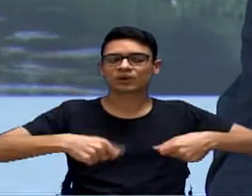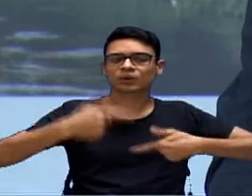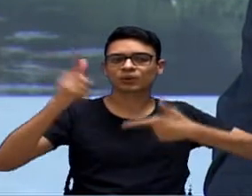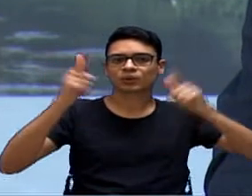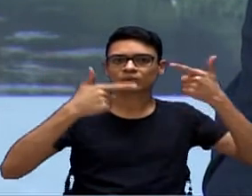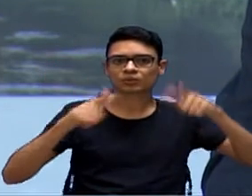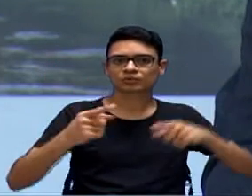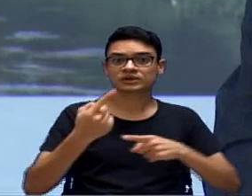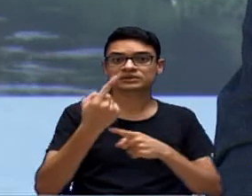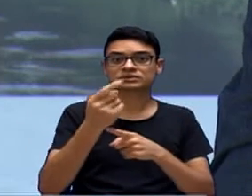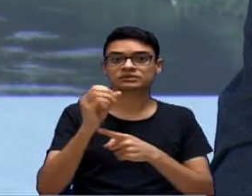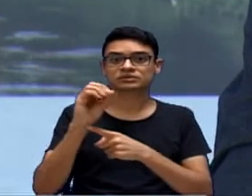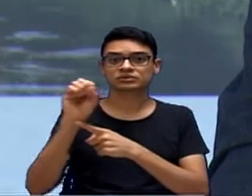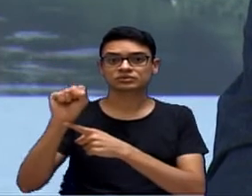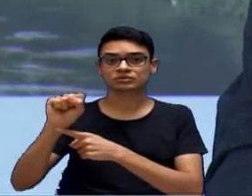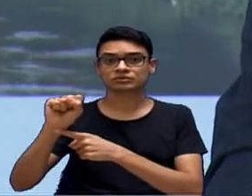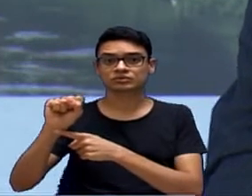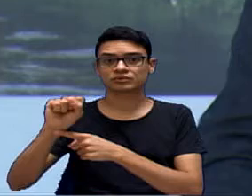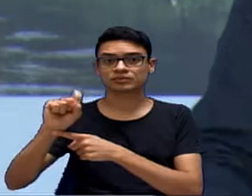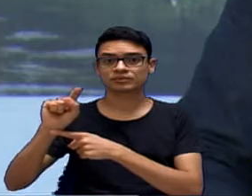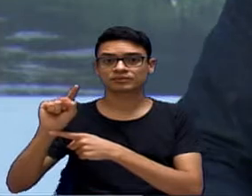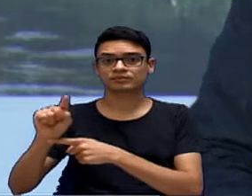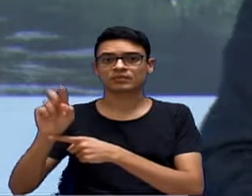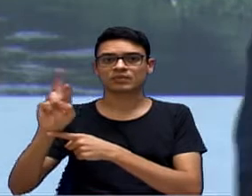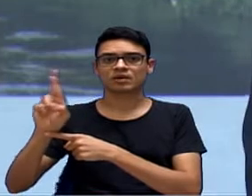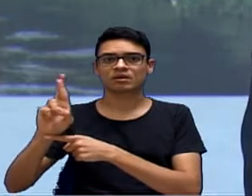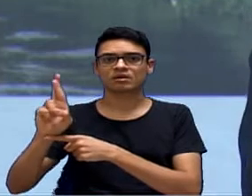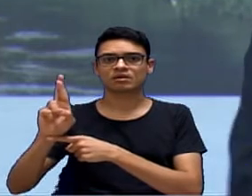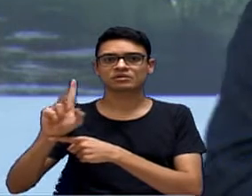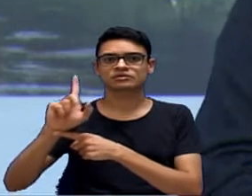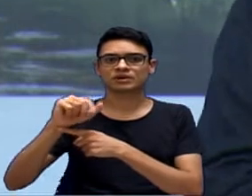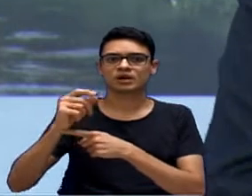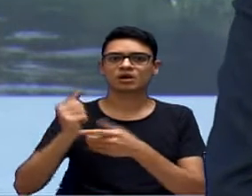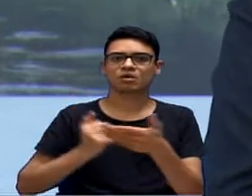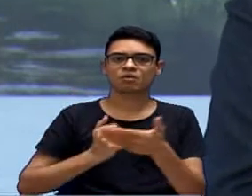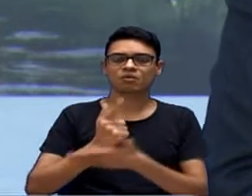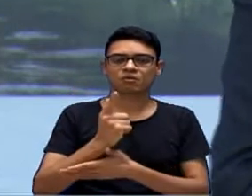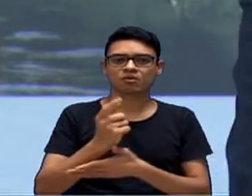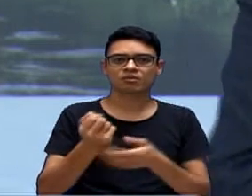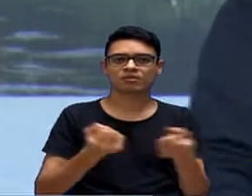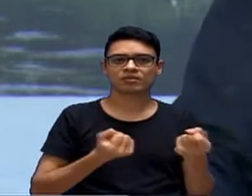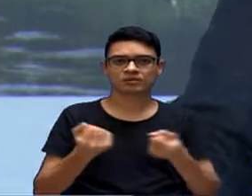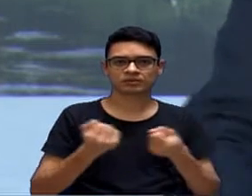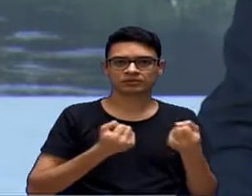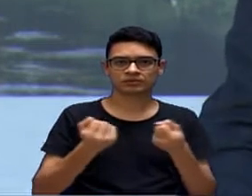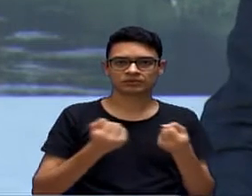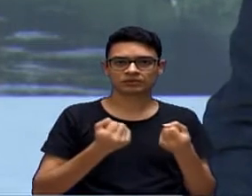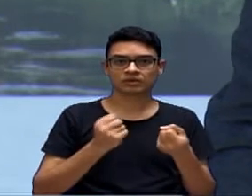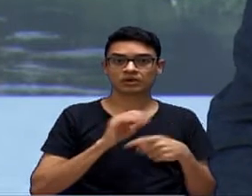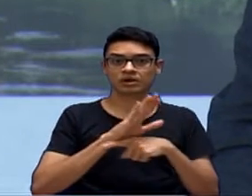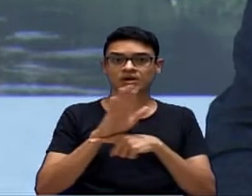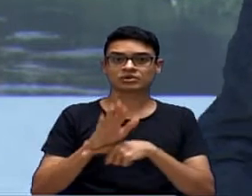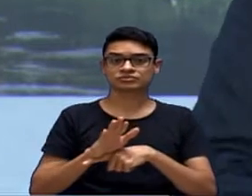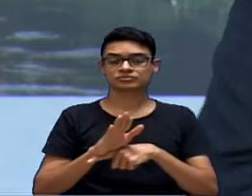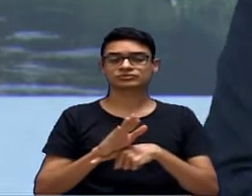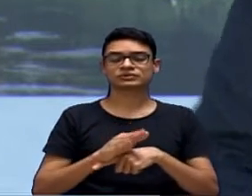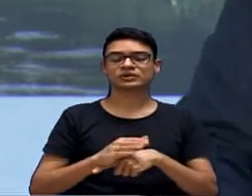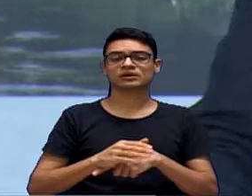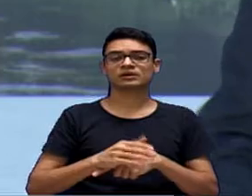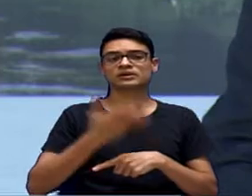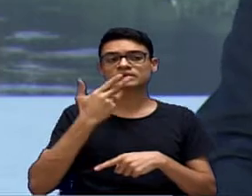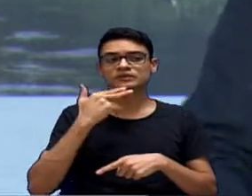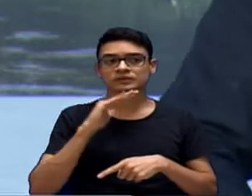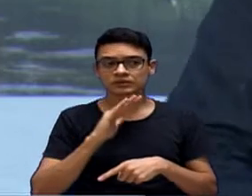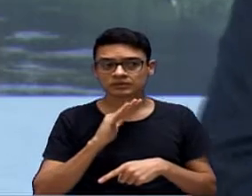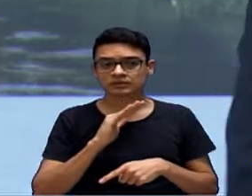de R 108 mil que vai ser utilizada para a aquisição de um veículo. Esse veículo vai ajudar no transporte das crianças que não podem